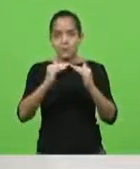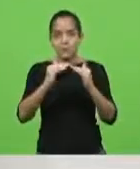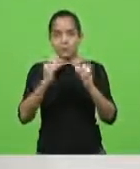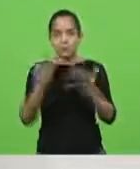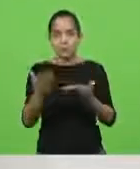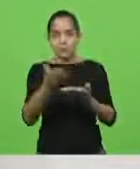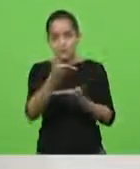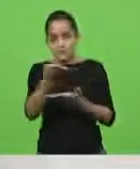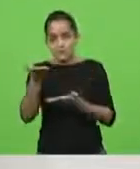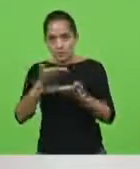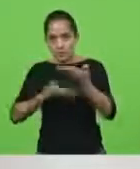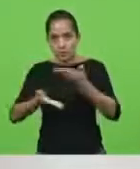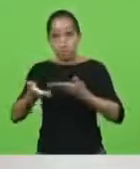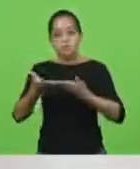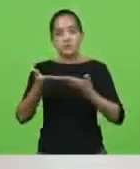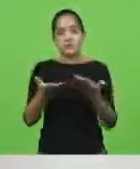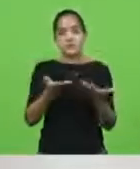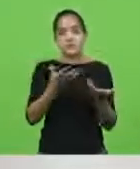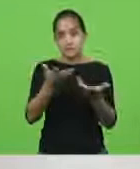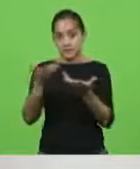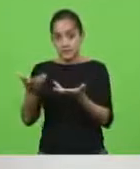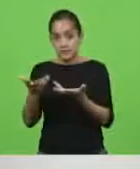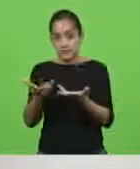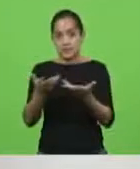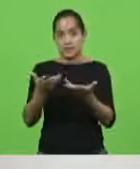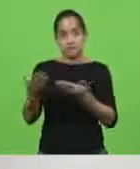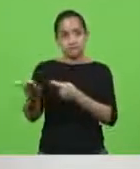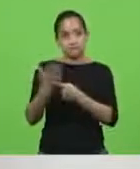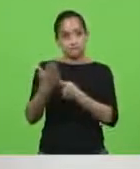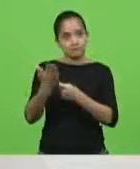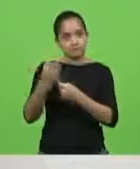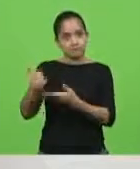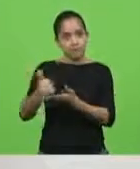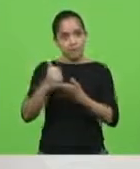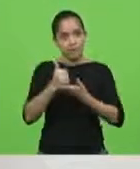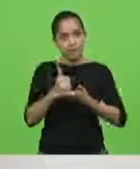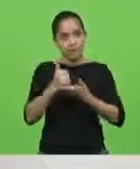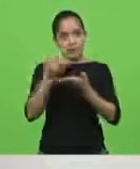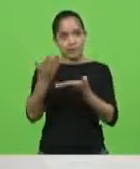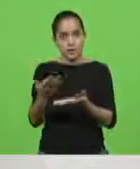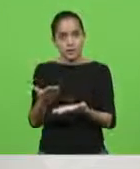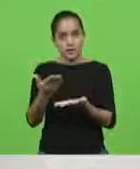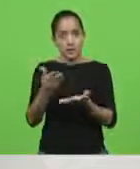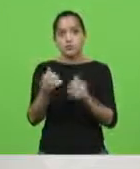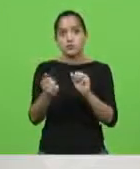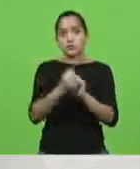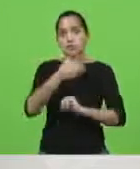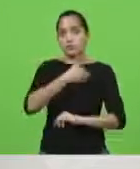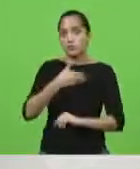colegas para que, caso alguém mais possa nos ajudar, nos auxiliar nessa mediação com o governo federal,